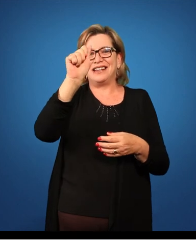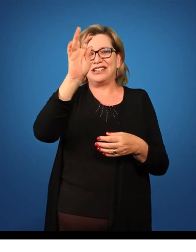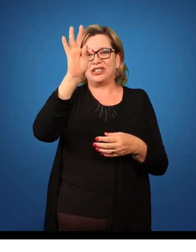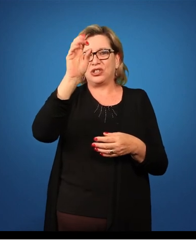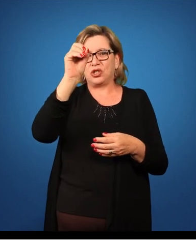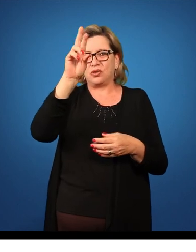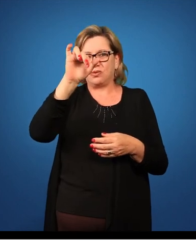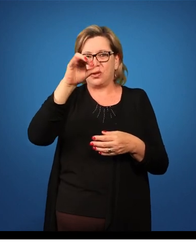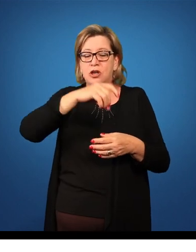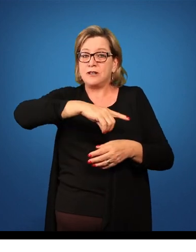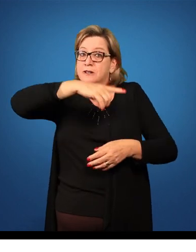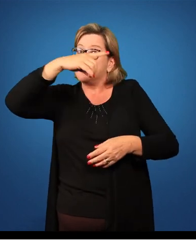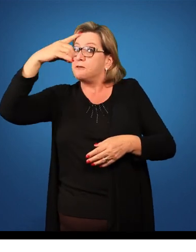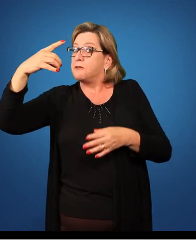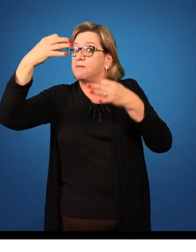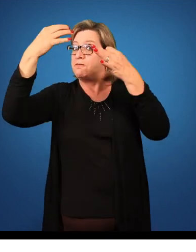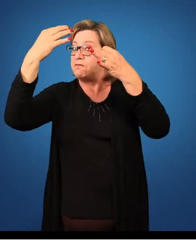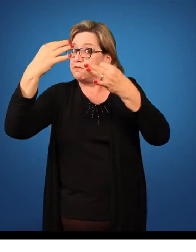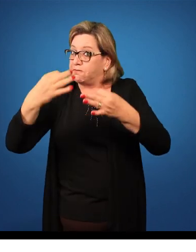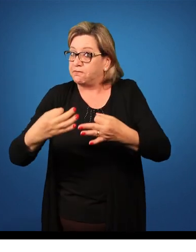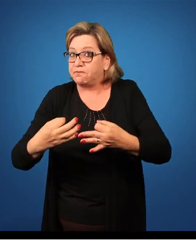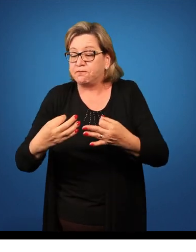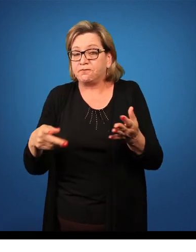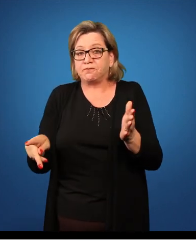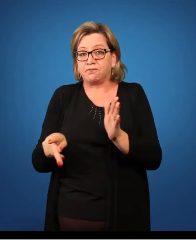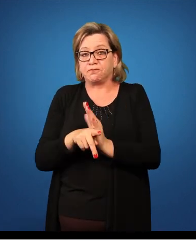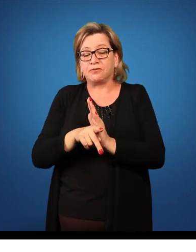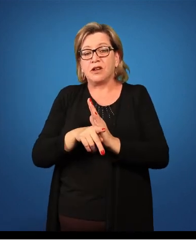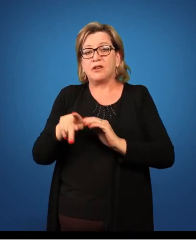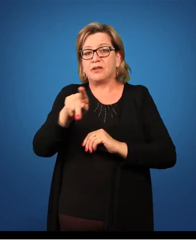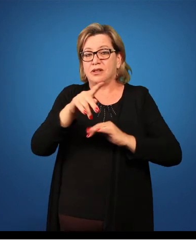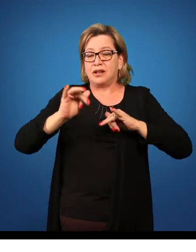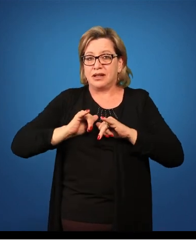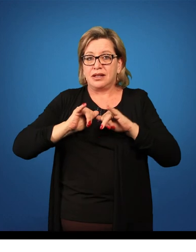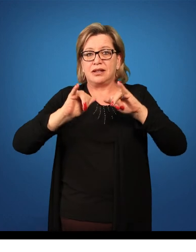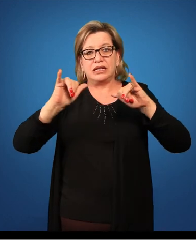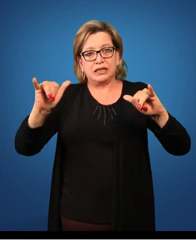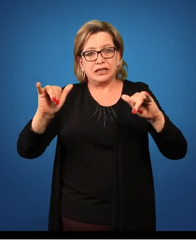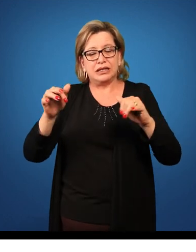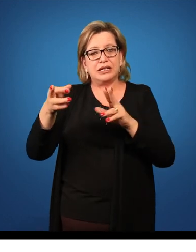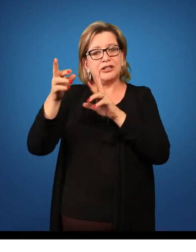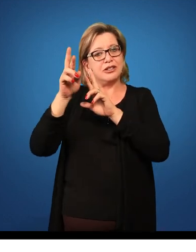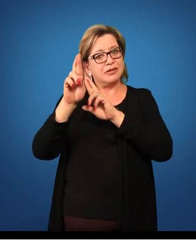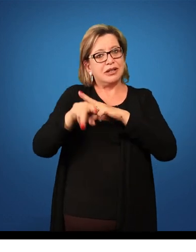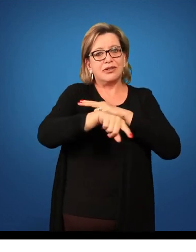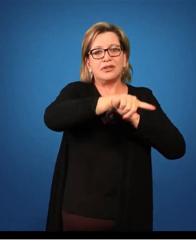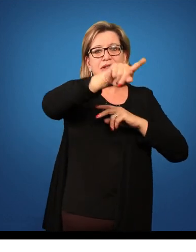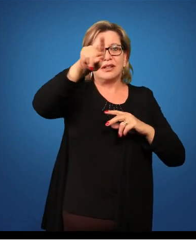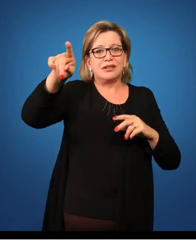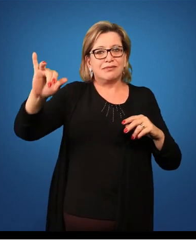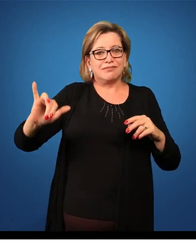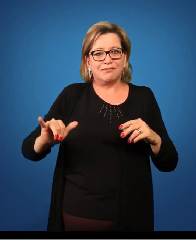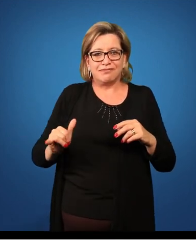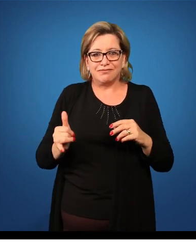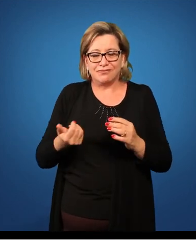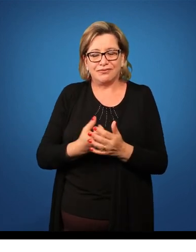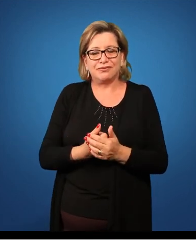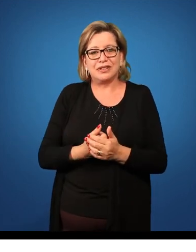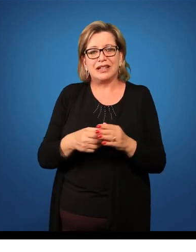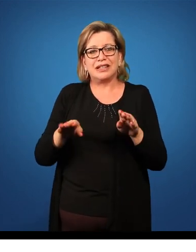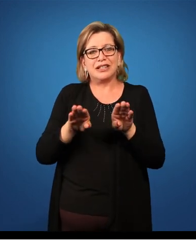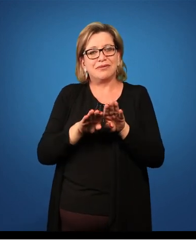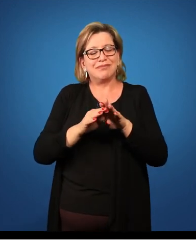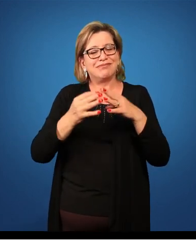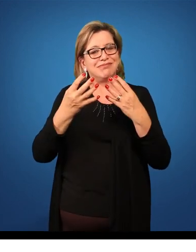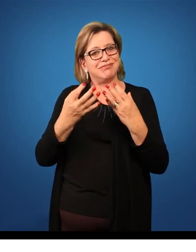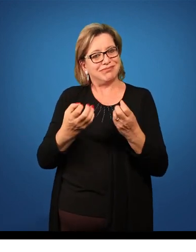estabelecidos pelos professores da disciplina. E espero que vocês tenham aproveitado. Eu queria mencionar também